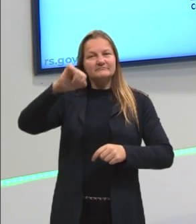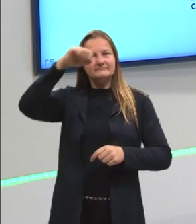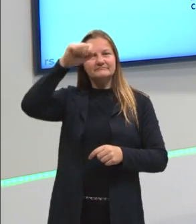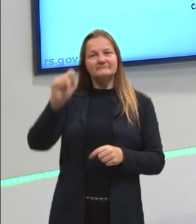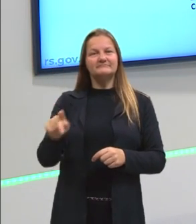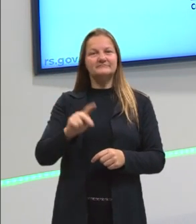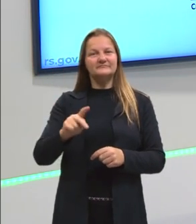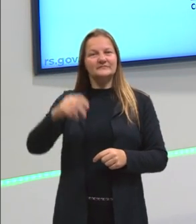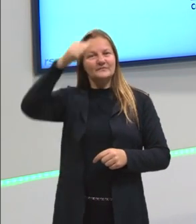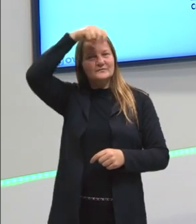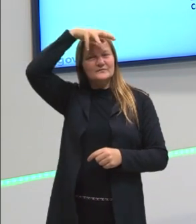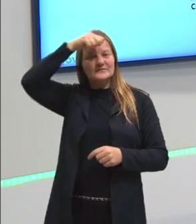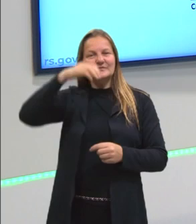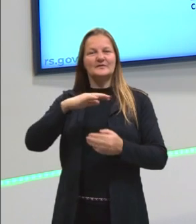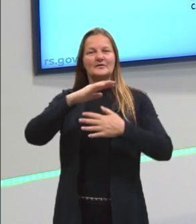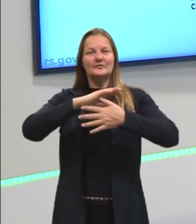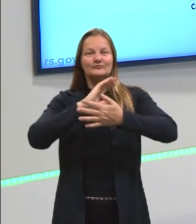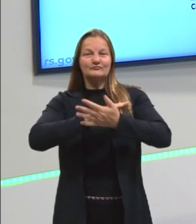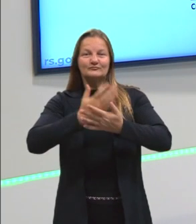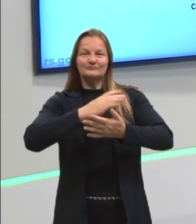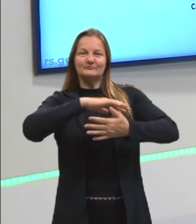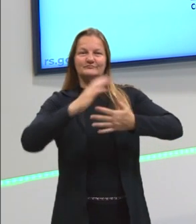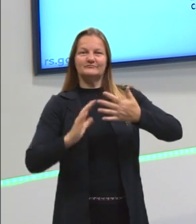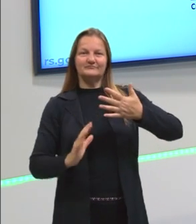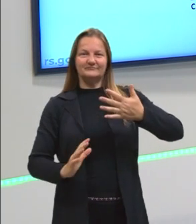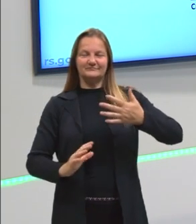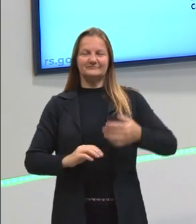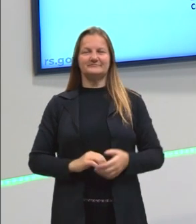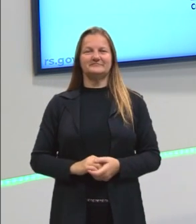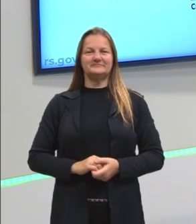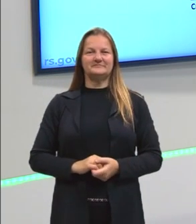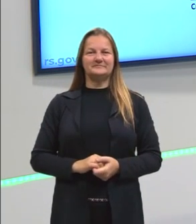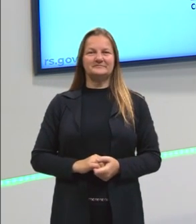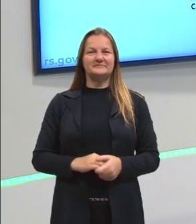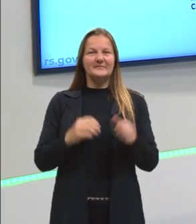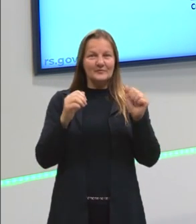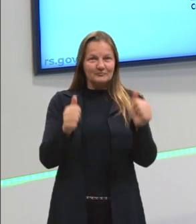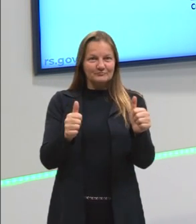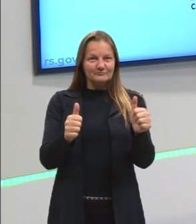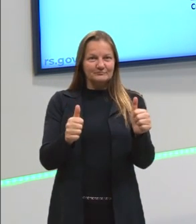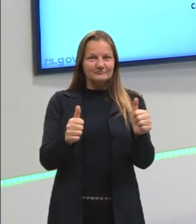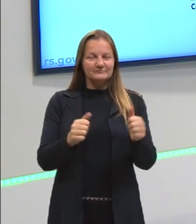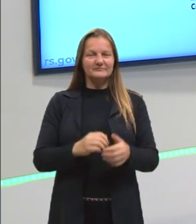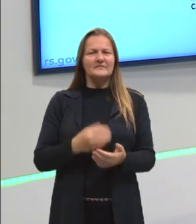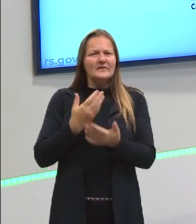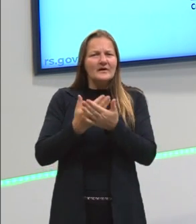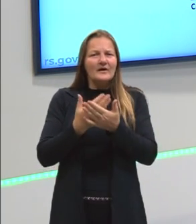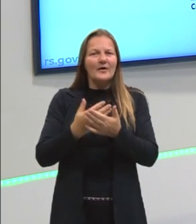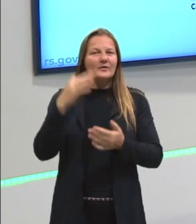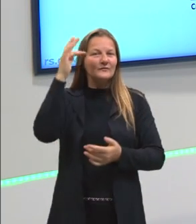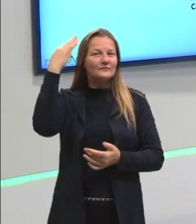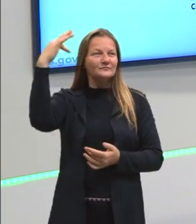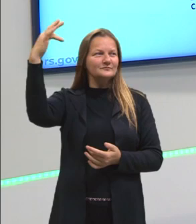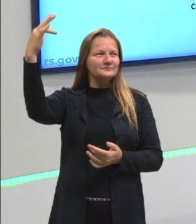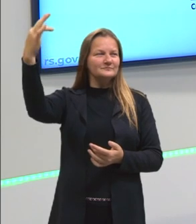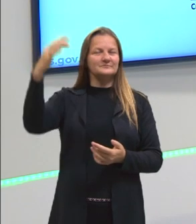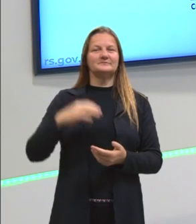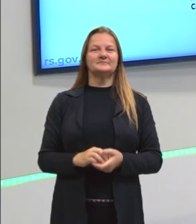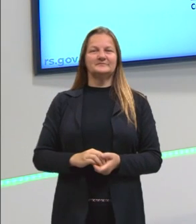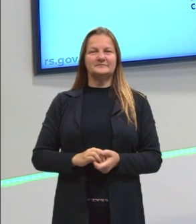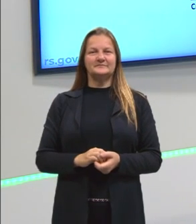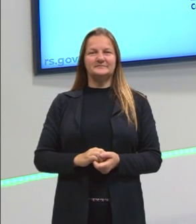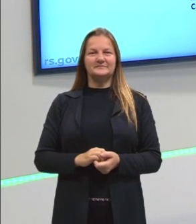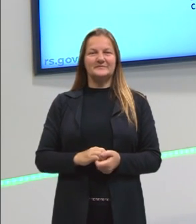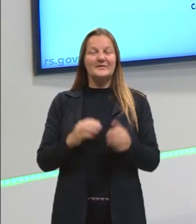e a prof. Suzana, nossas intérpretes de libras. Ok, vamos lá então para mais uma aula de filosofia,